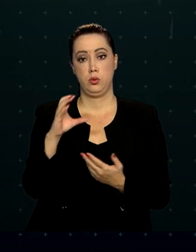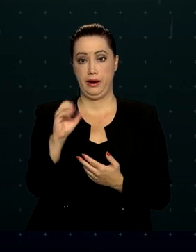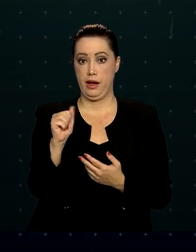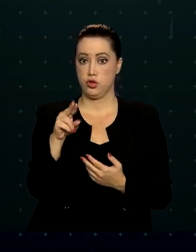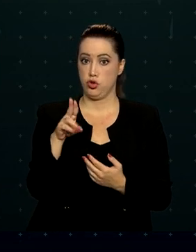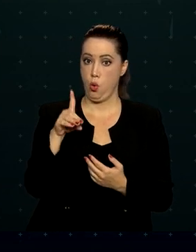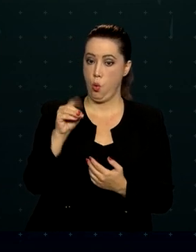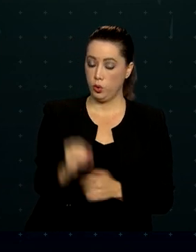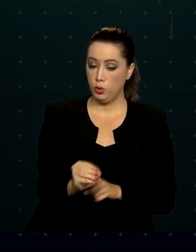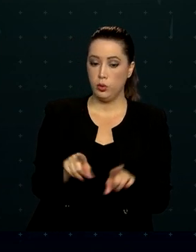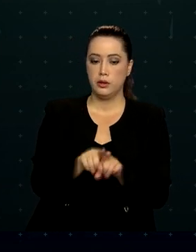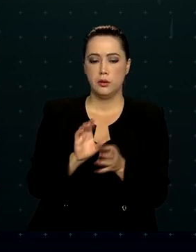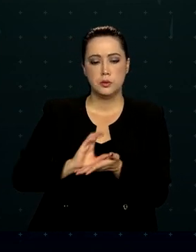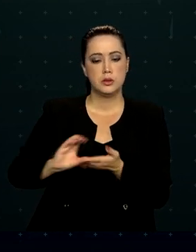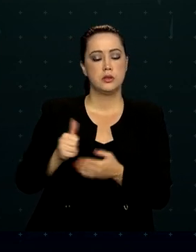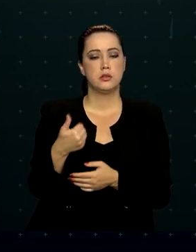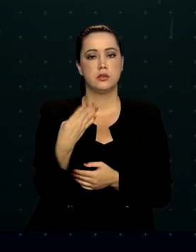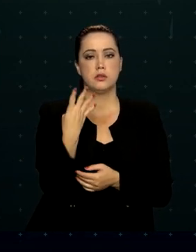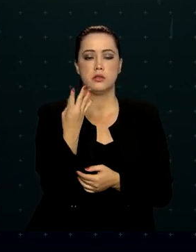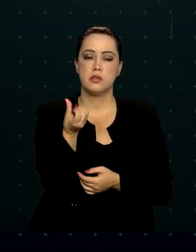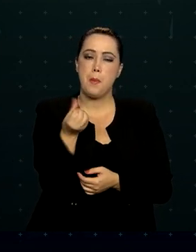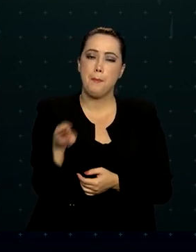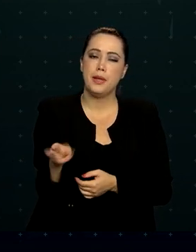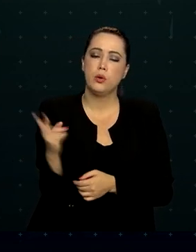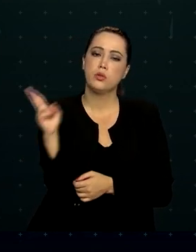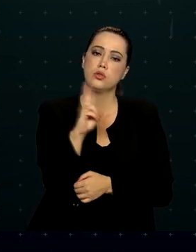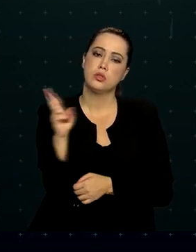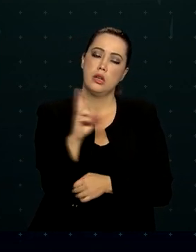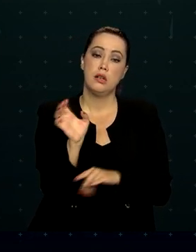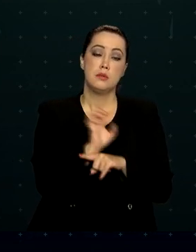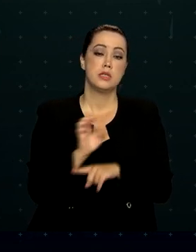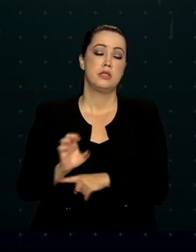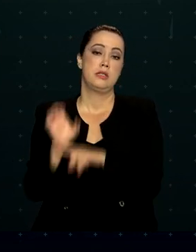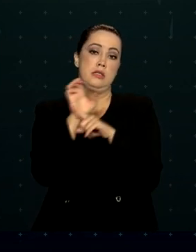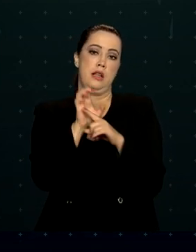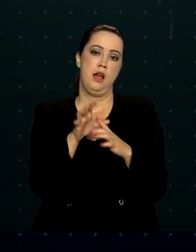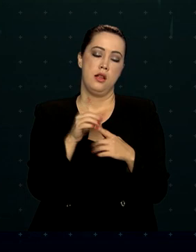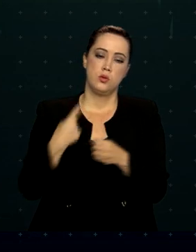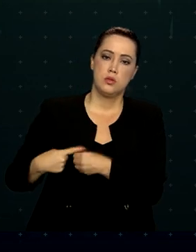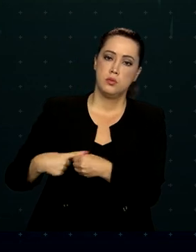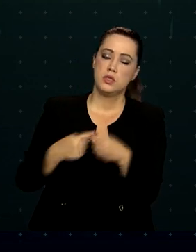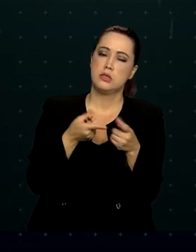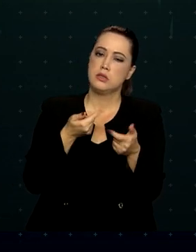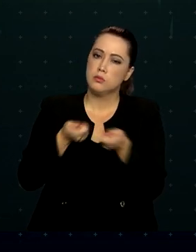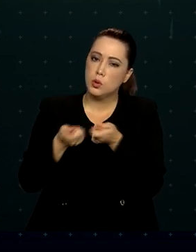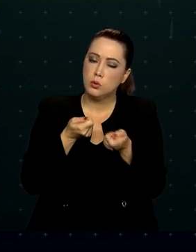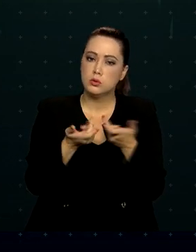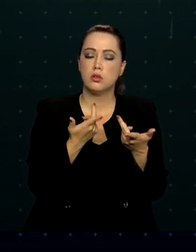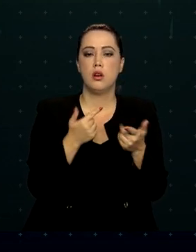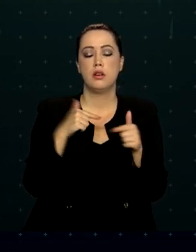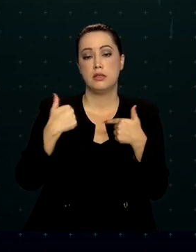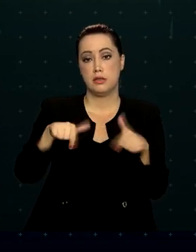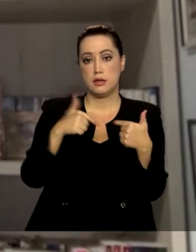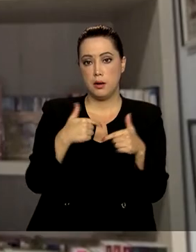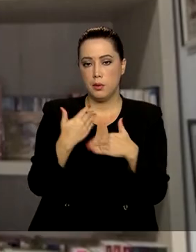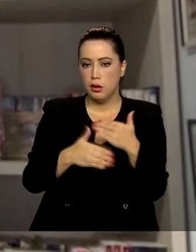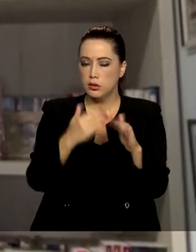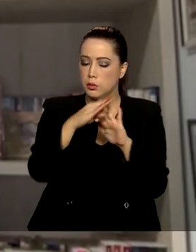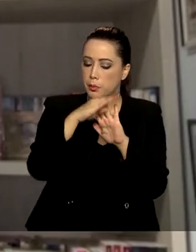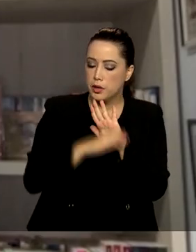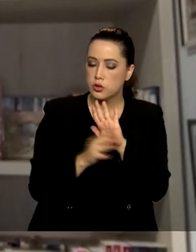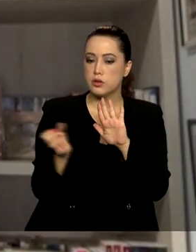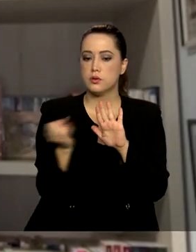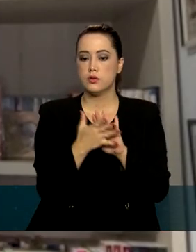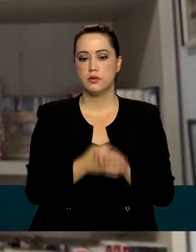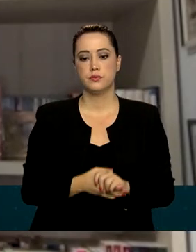repasse de 146 milhões de reais para que estados e municípios façam a gestão e manutenção de projetos. Novidade